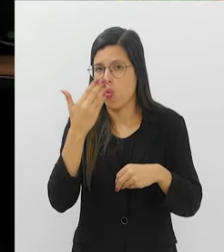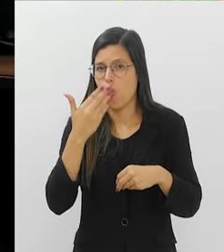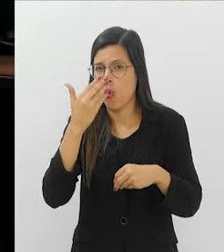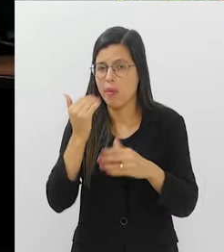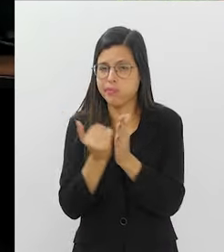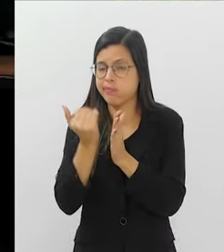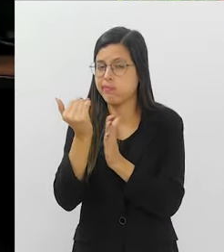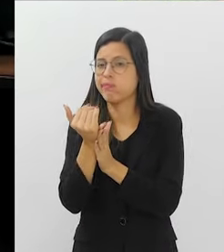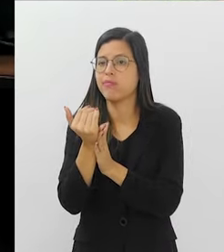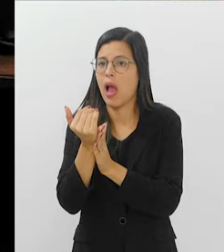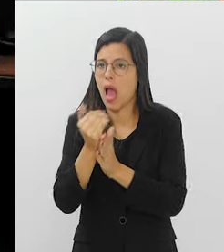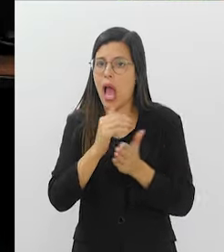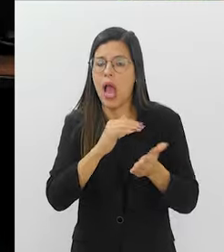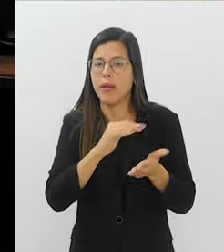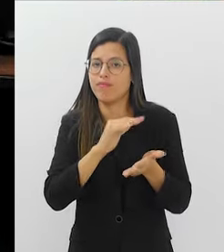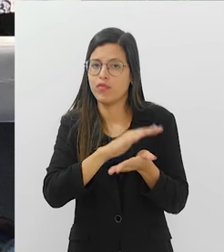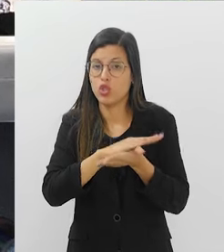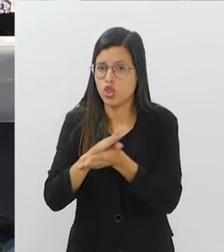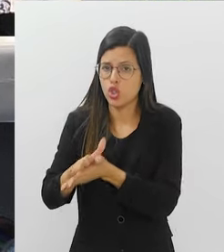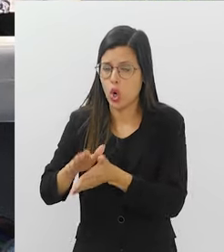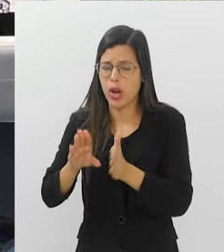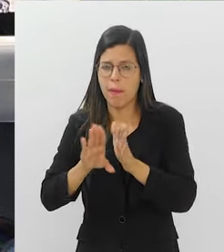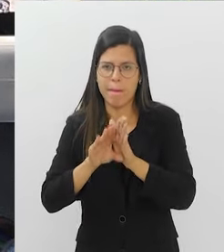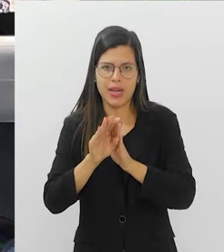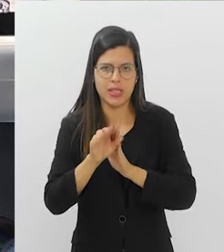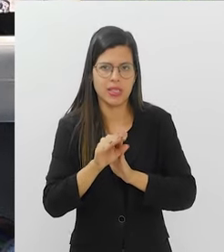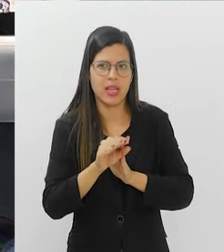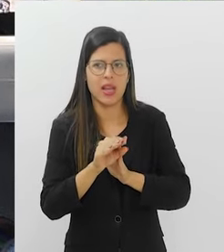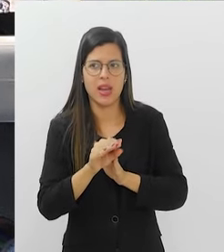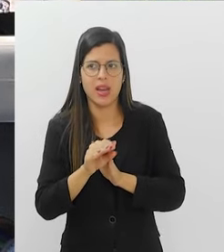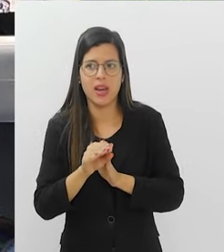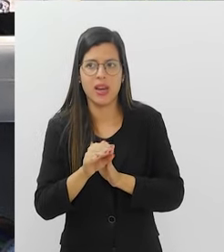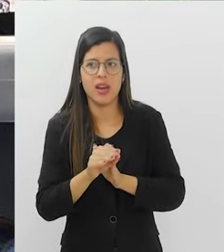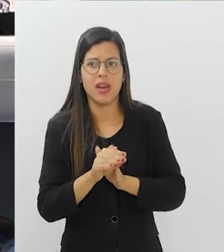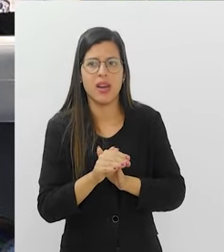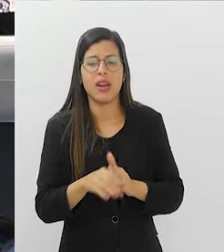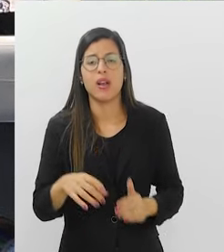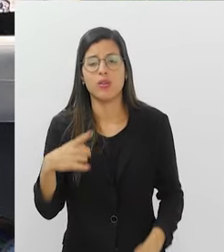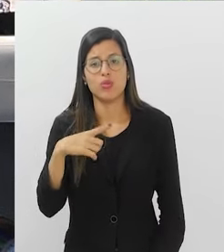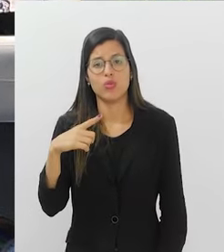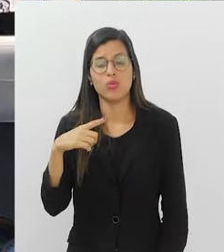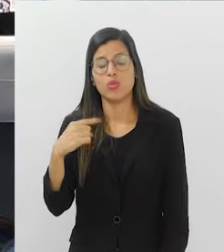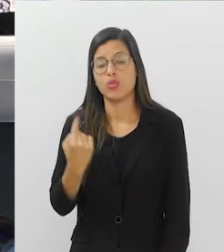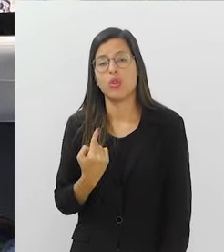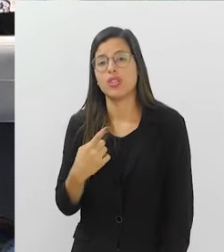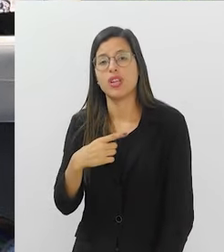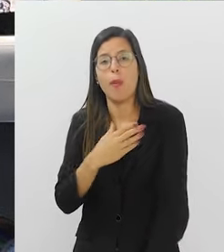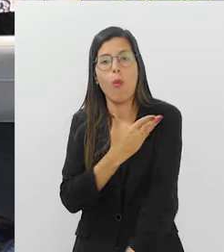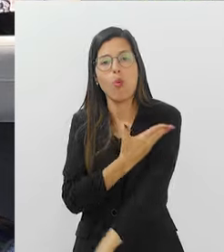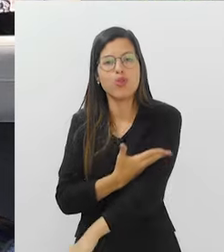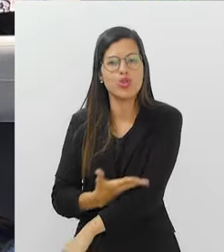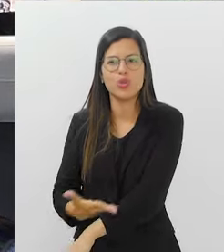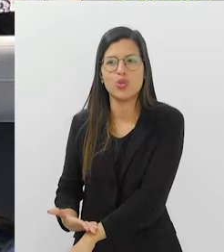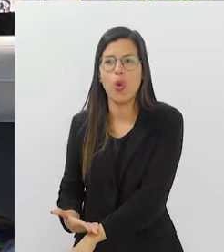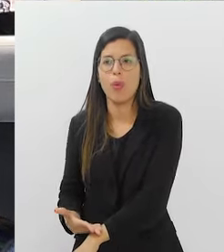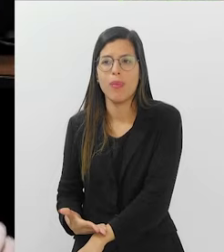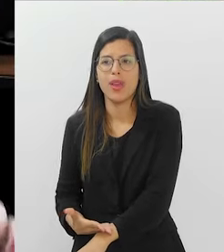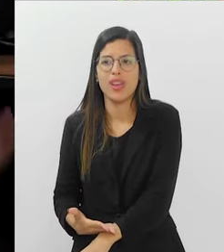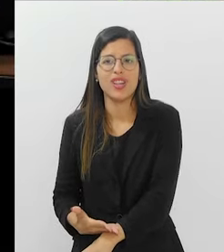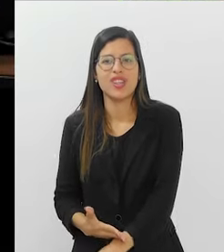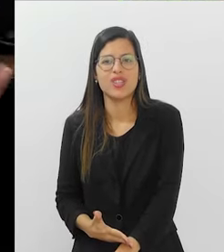intestinal. Ou seja, gente alimenta matando a flora intestinal. Com certeza. A gente tem o hábito de